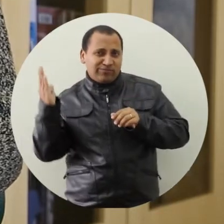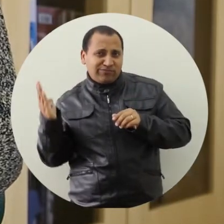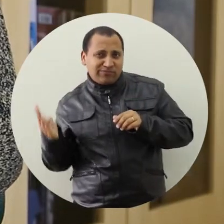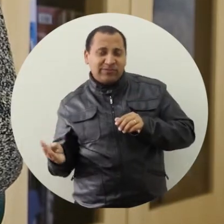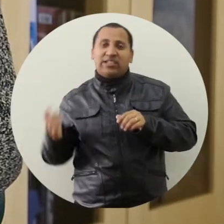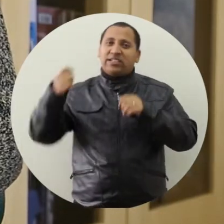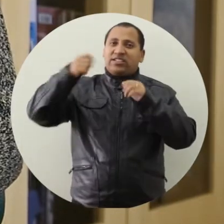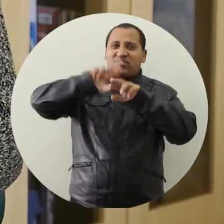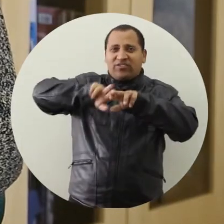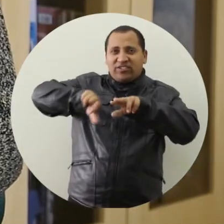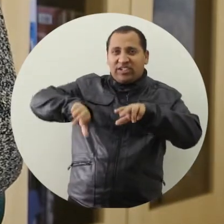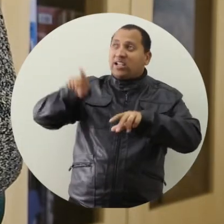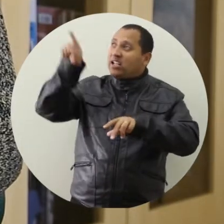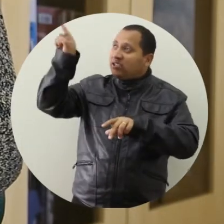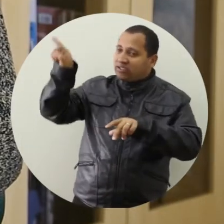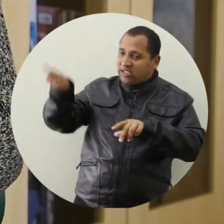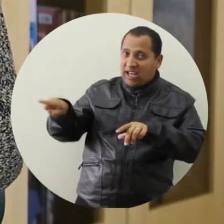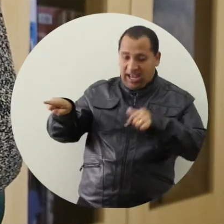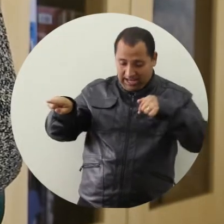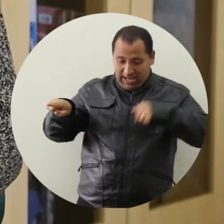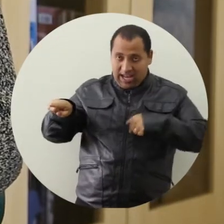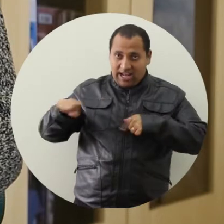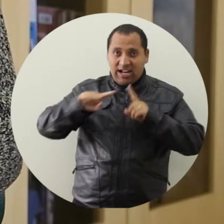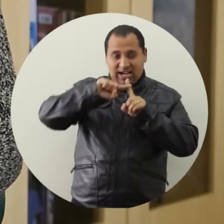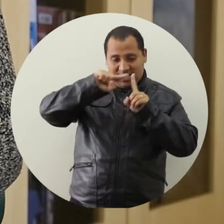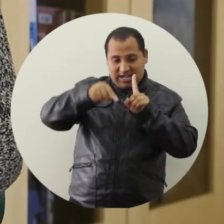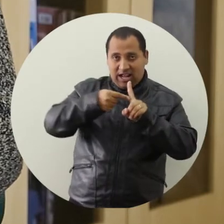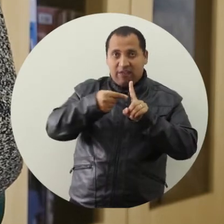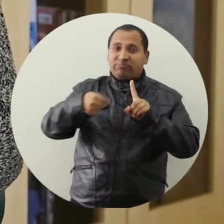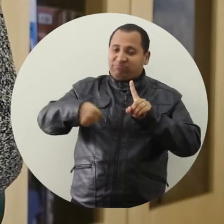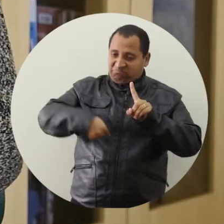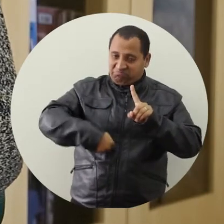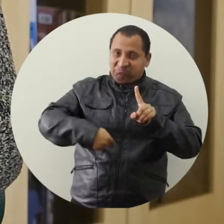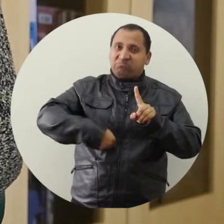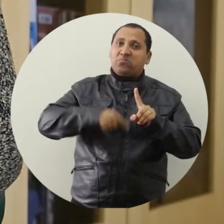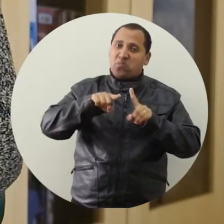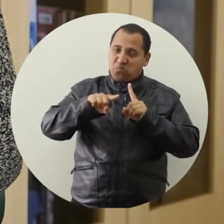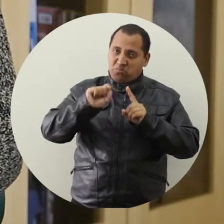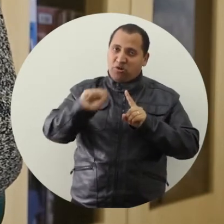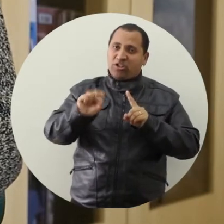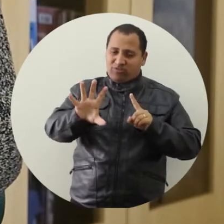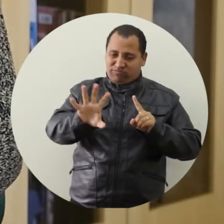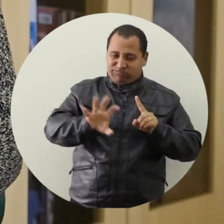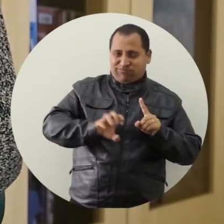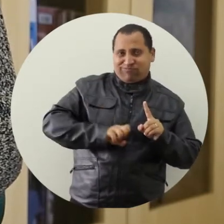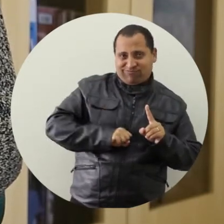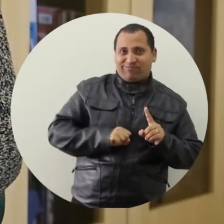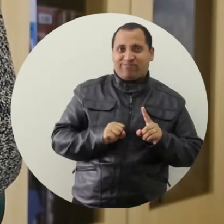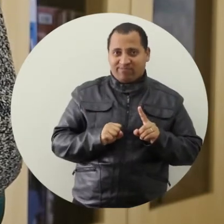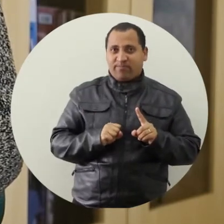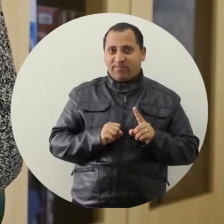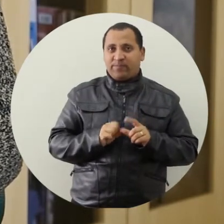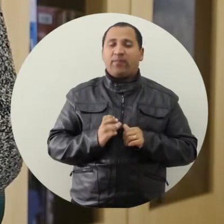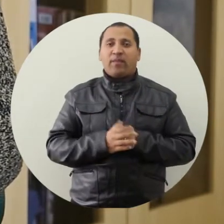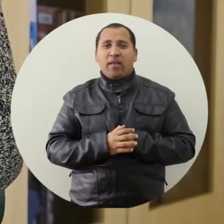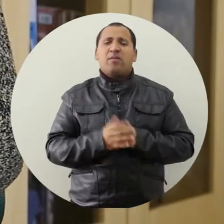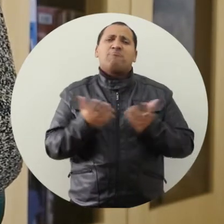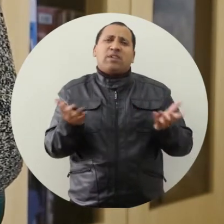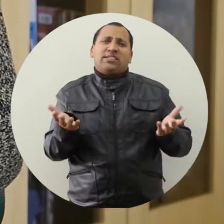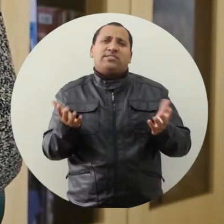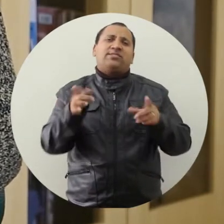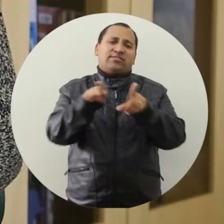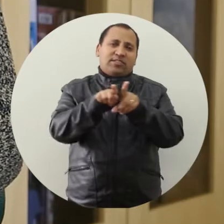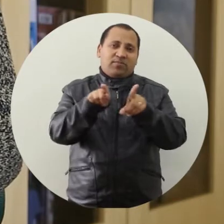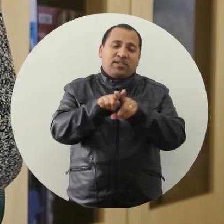retardo mental, microcefalia, hidrocefalia, estrabismo, dificuldade visual. Então